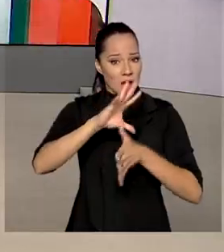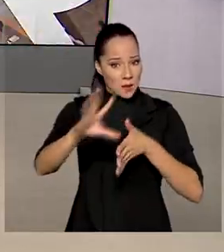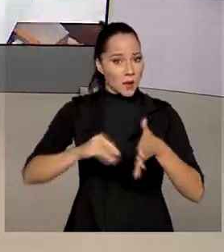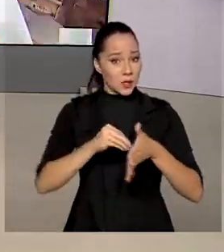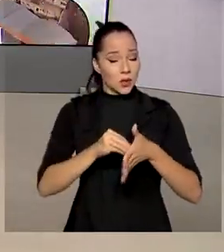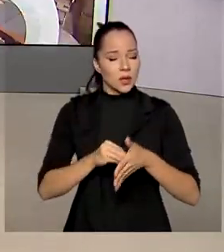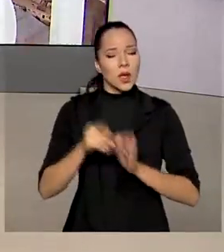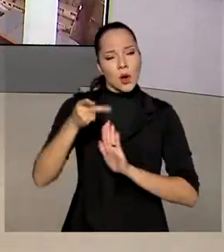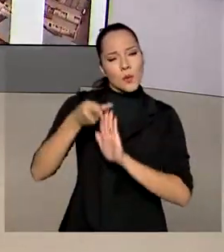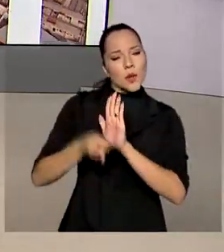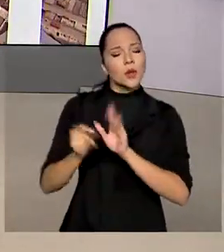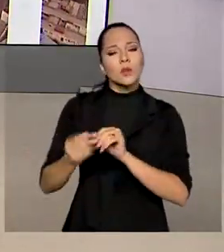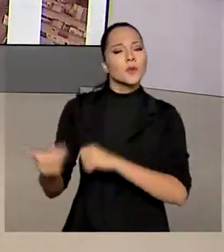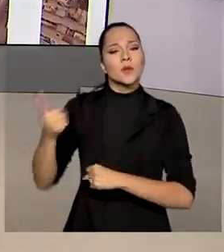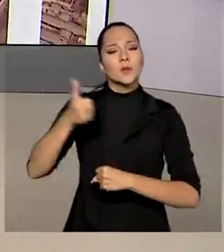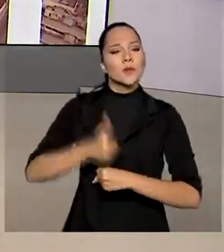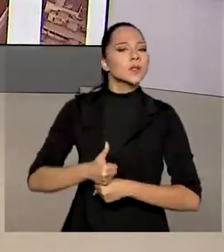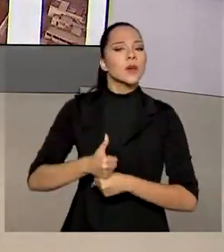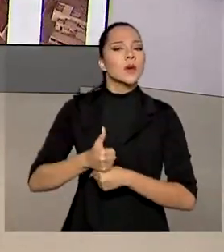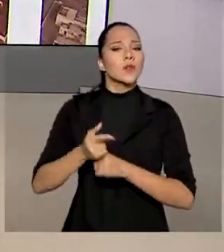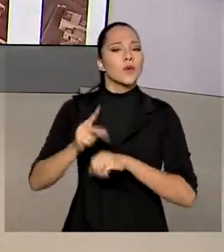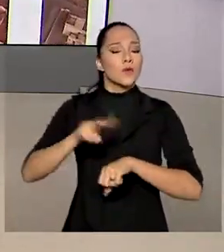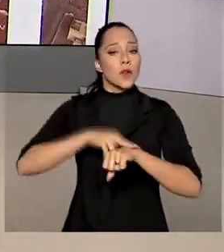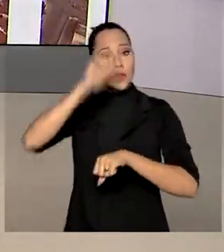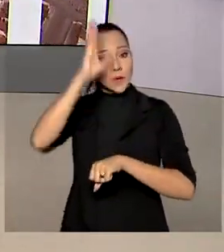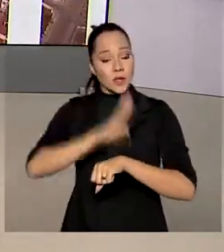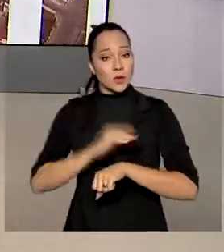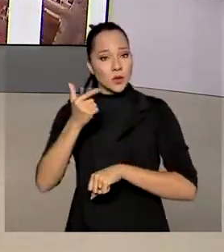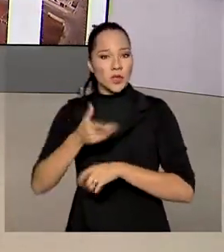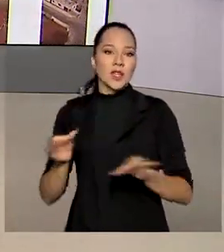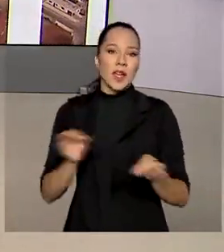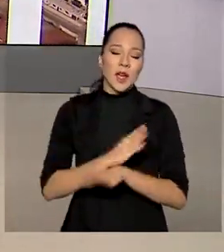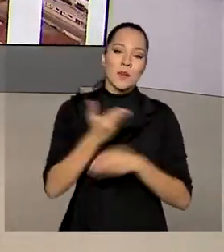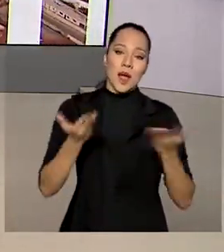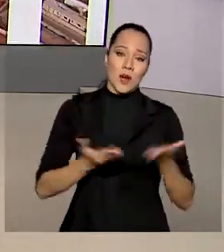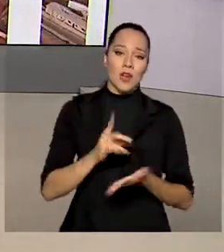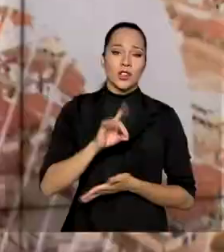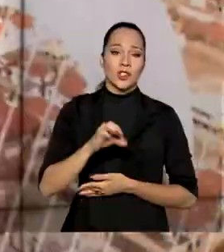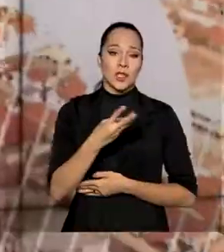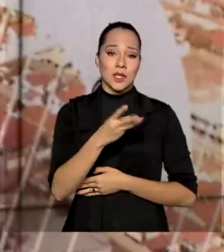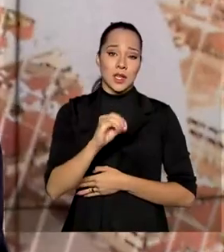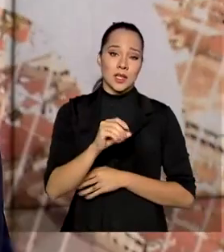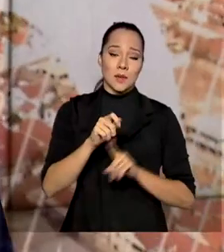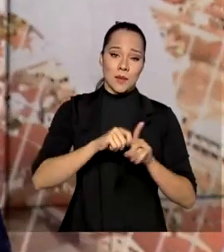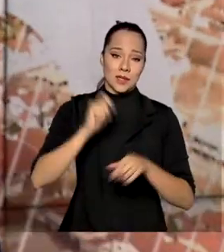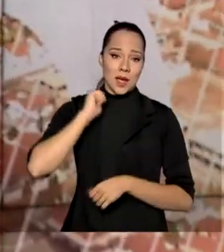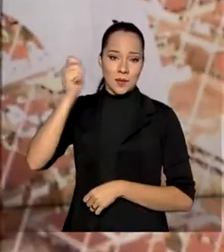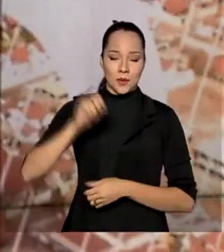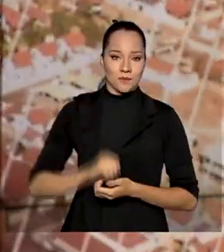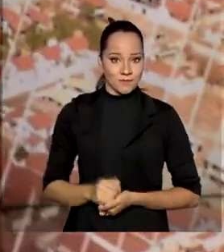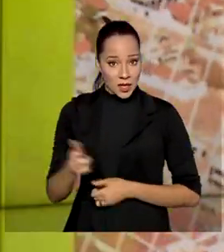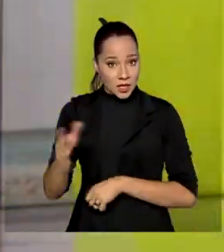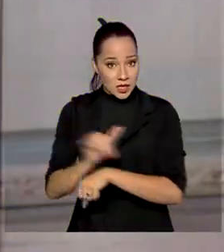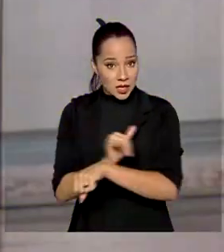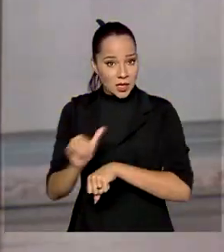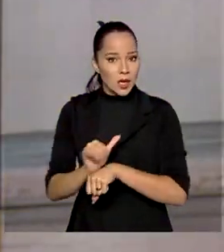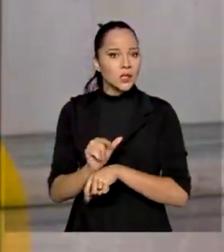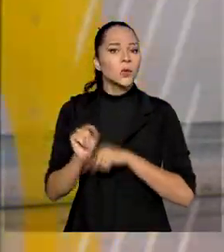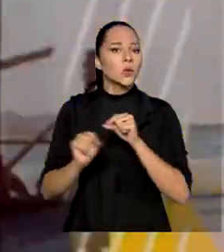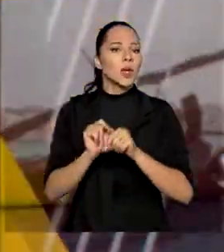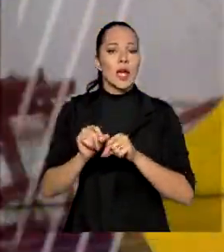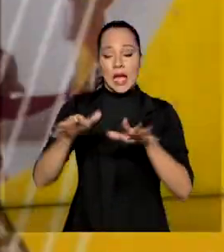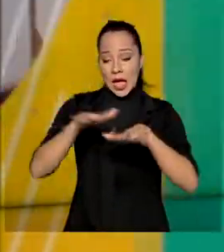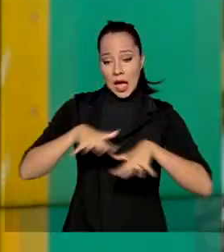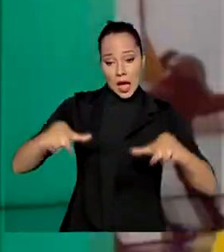para a substituição da Operação Verde Brasil 2, que se encerra agora no dia 30 de abril. Entre as medidas estão o estabelecimento